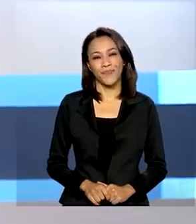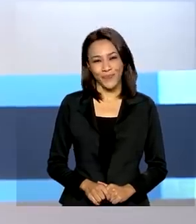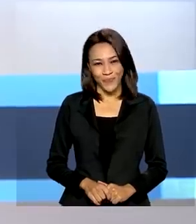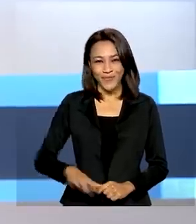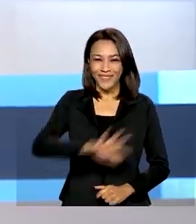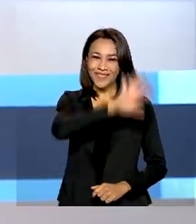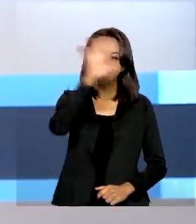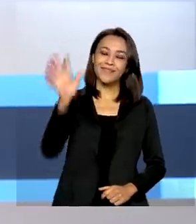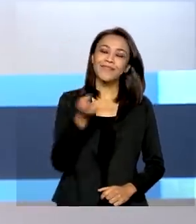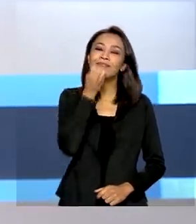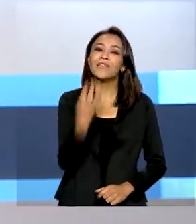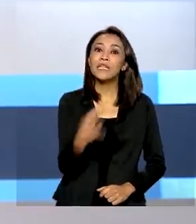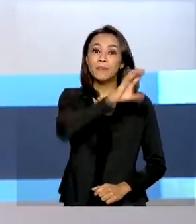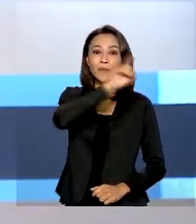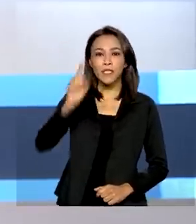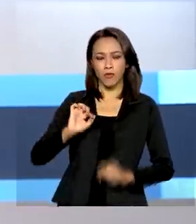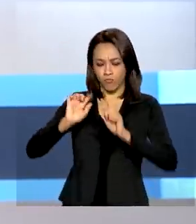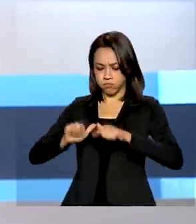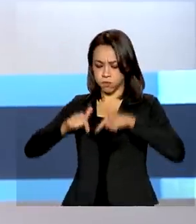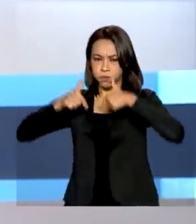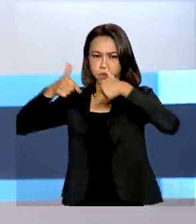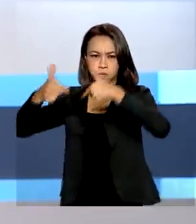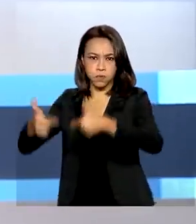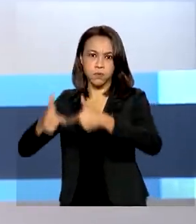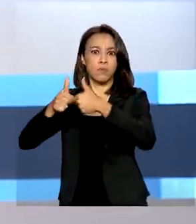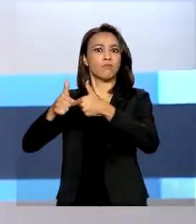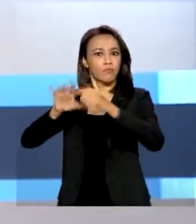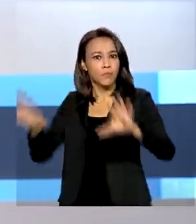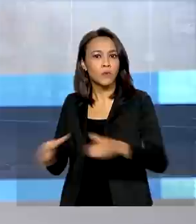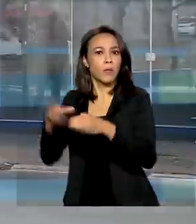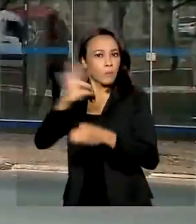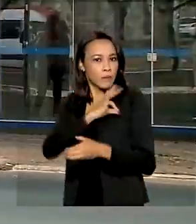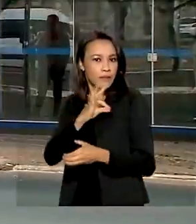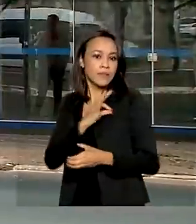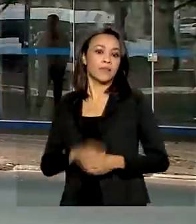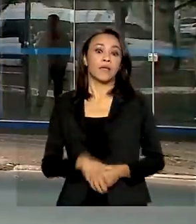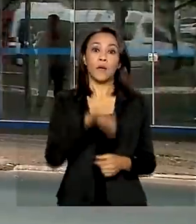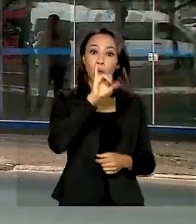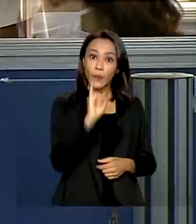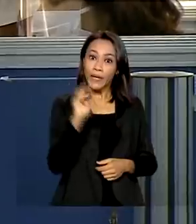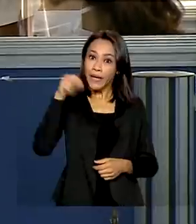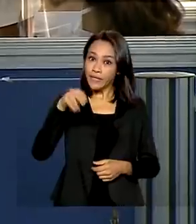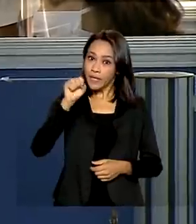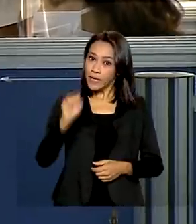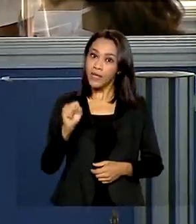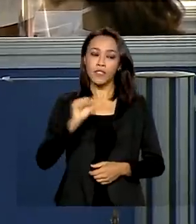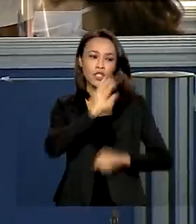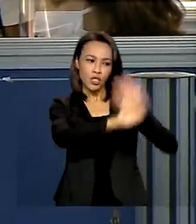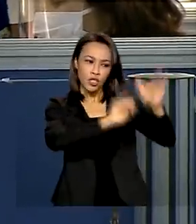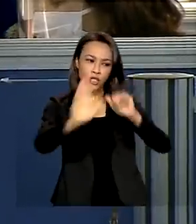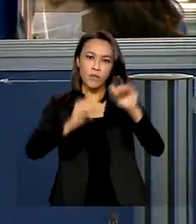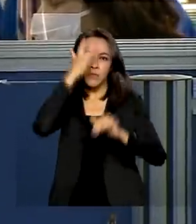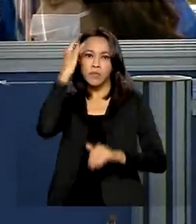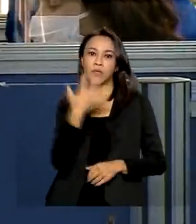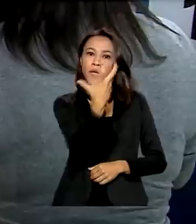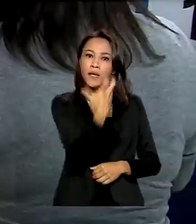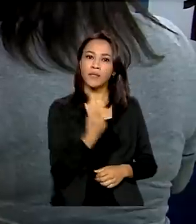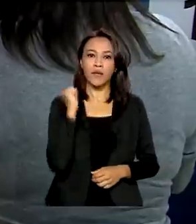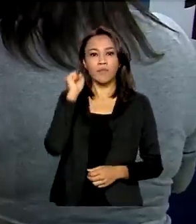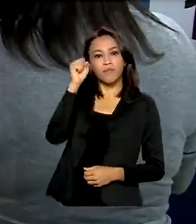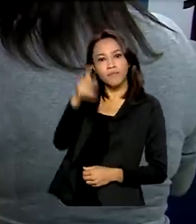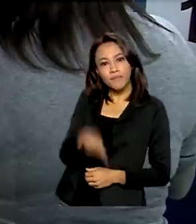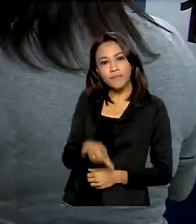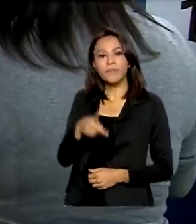Olá, bom dia! Operação Pente Fino. INSS convoca segurados que recebem o benefício por